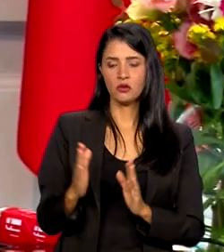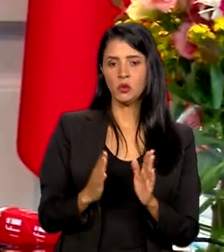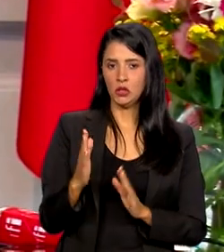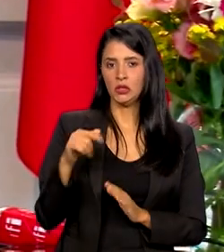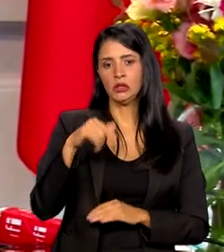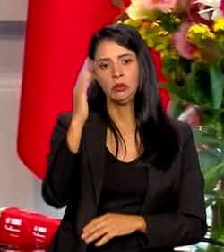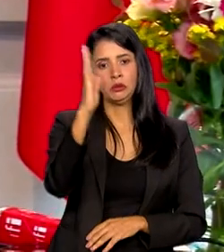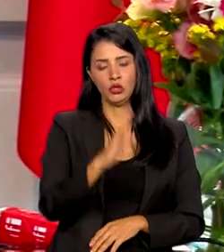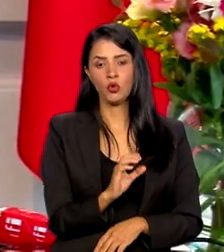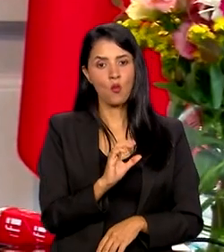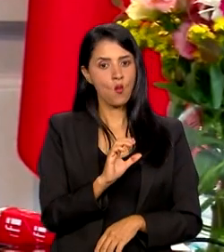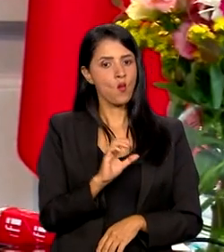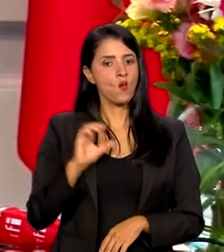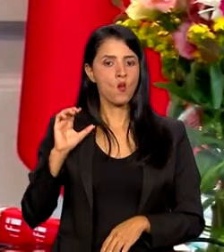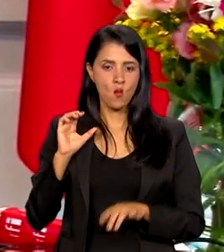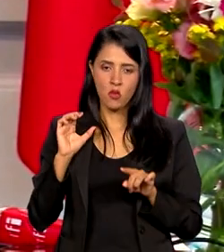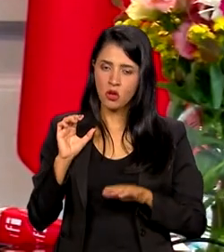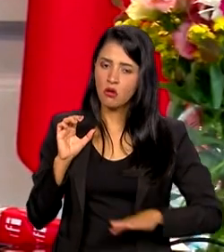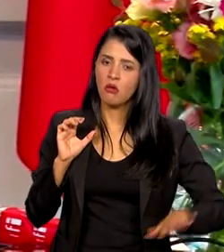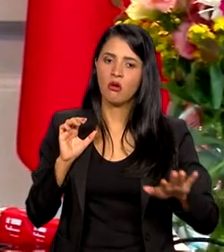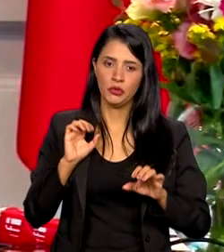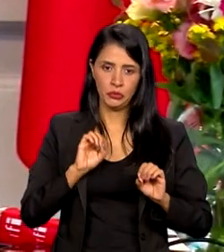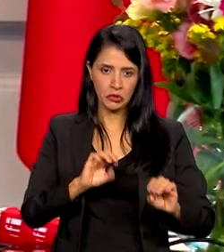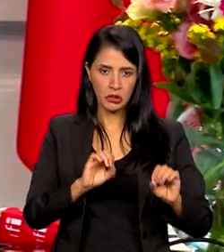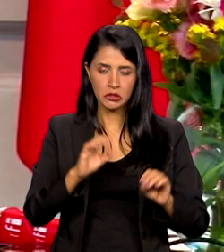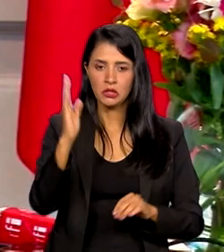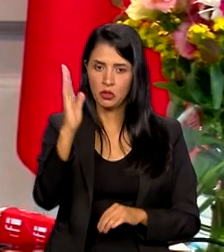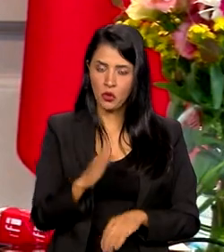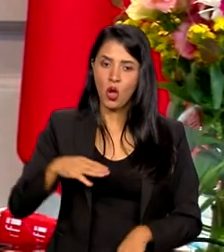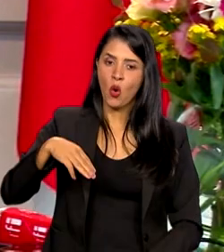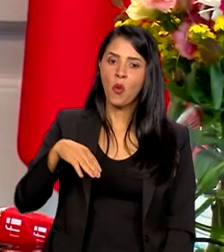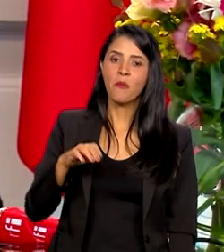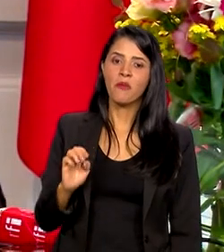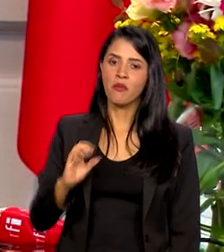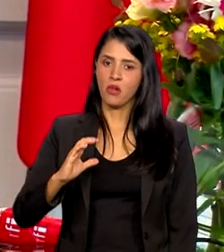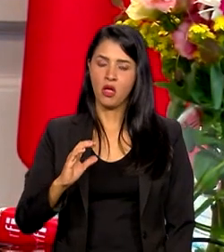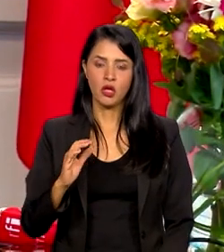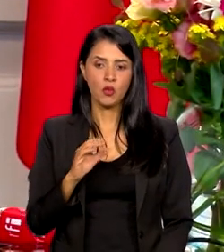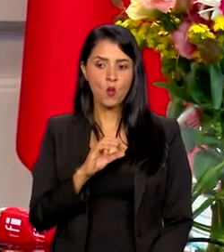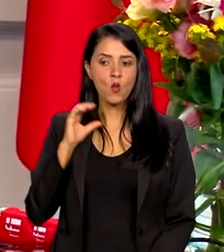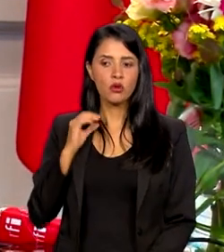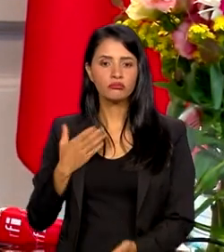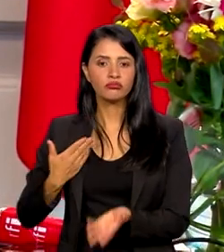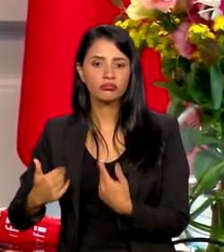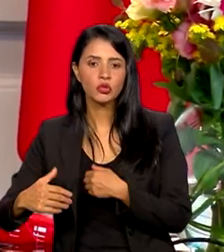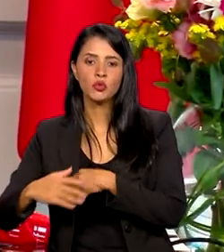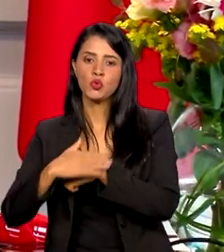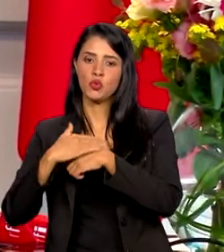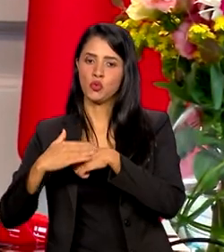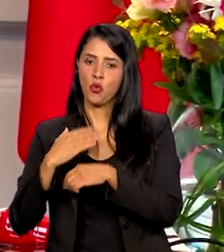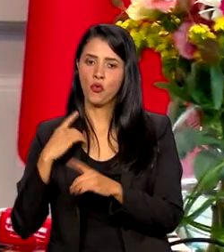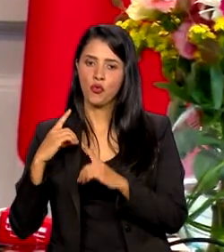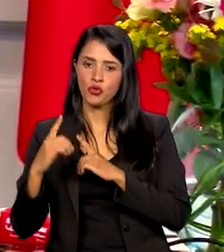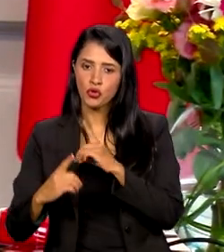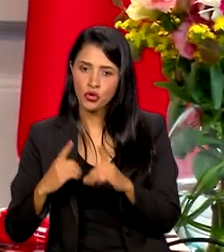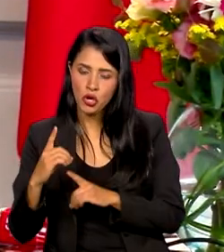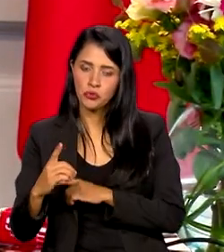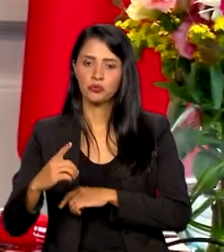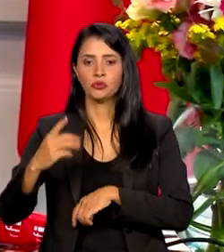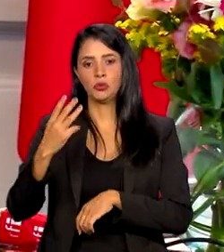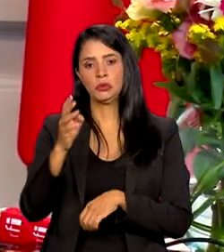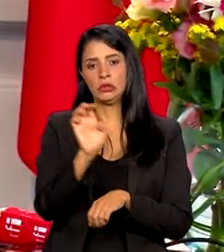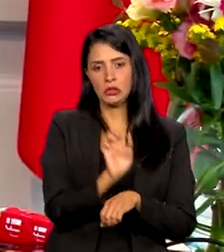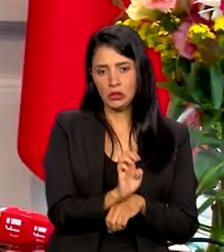muito omisso com o governo brasileiro na educação do nosso país. O MEC foi omisso no diálogo com os estados, com os municípios, foi omisso na